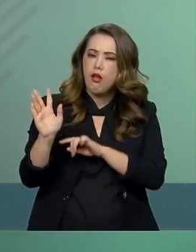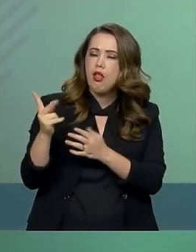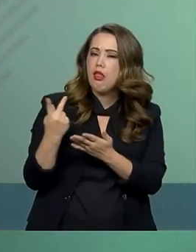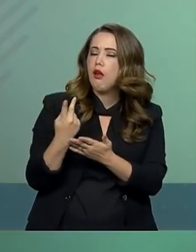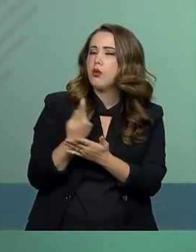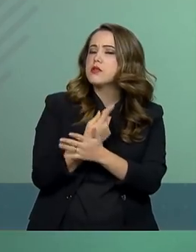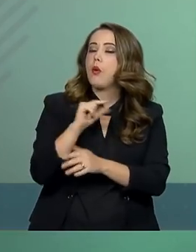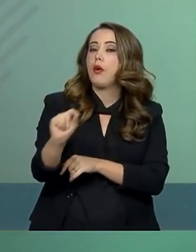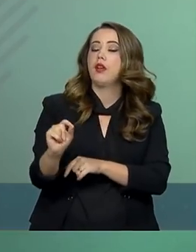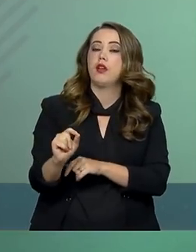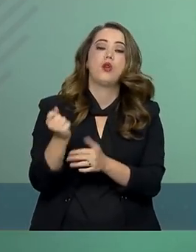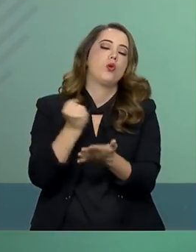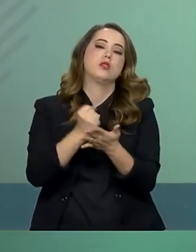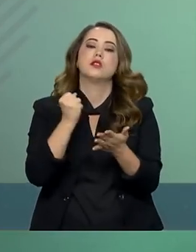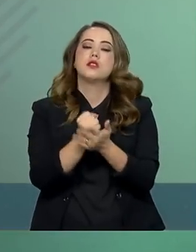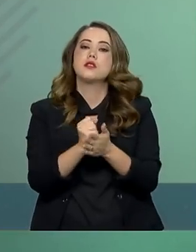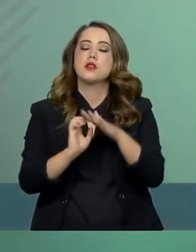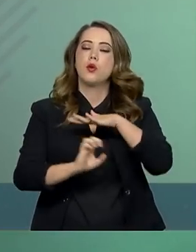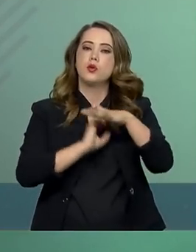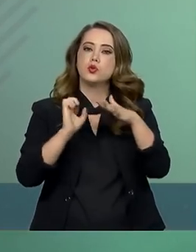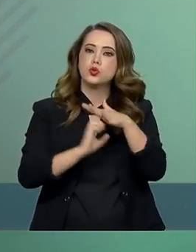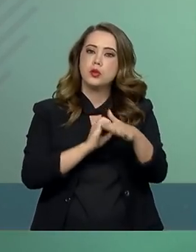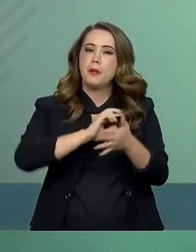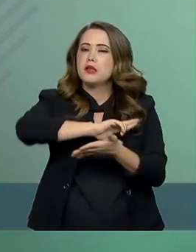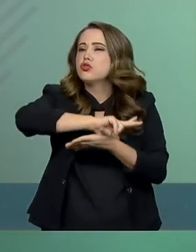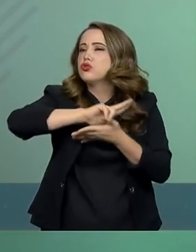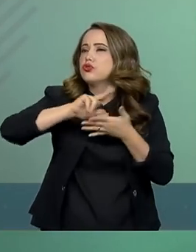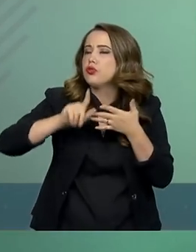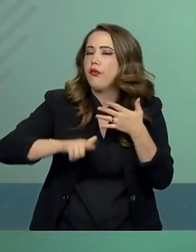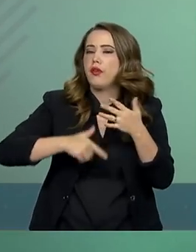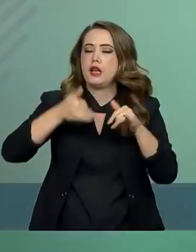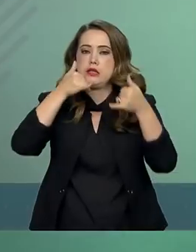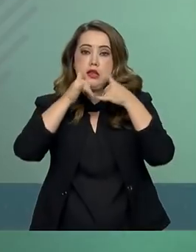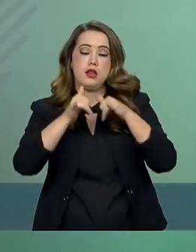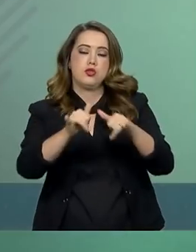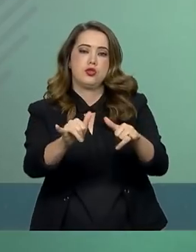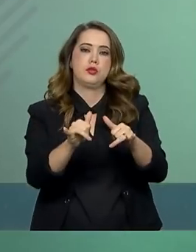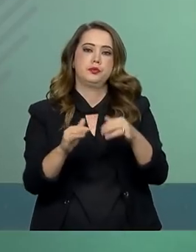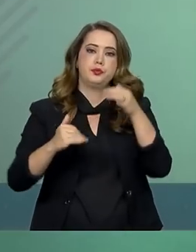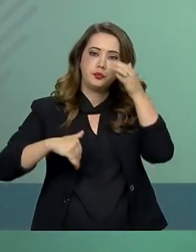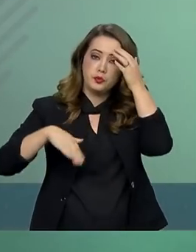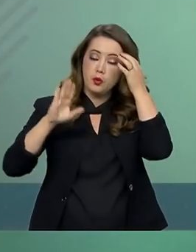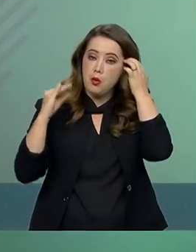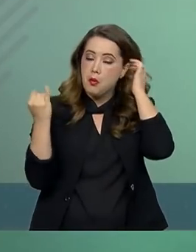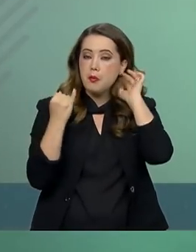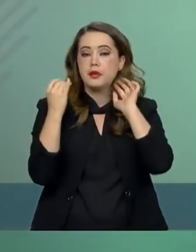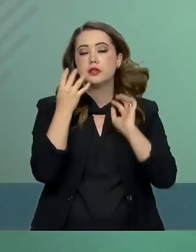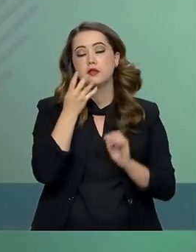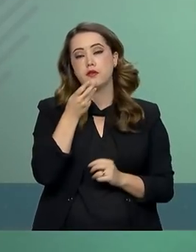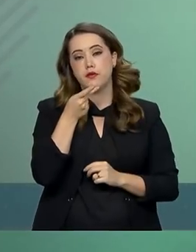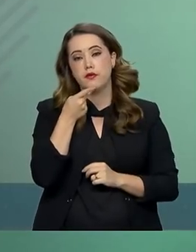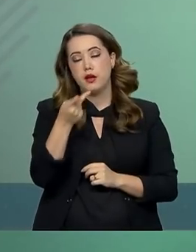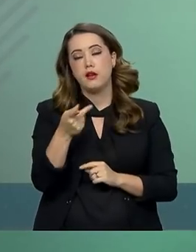contratação de empreendimentos híbridos, destacando o gás natural,